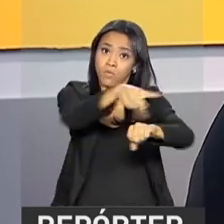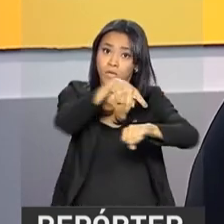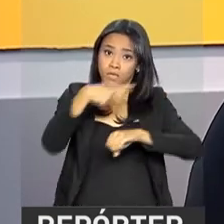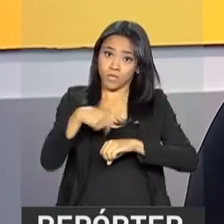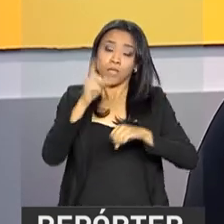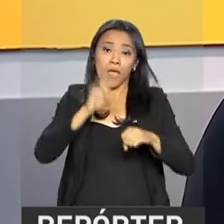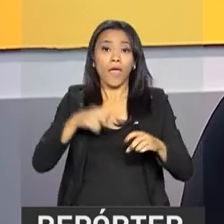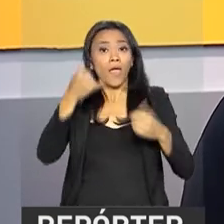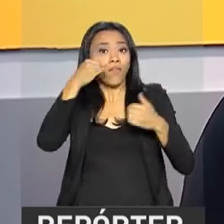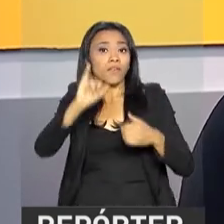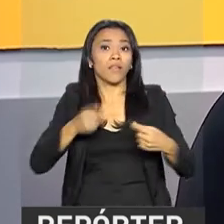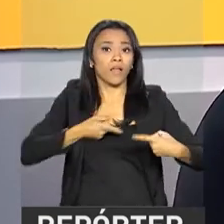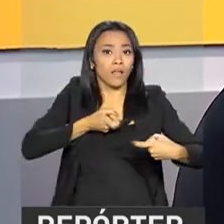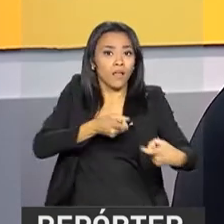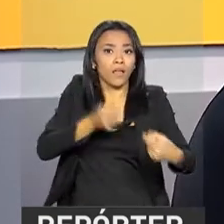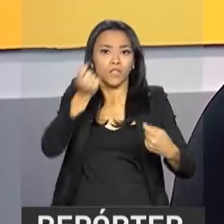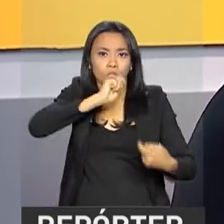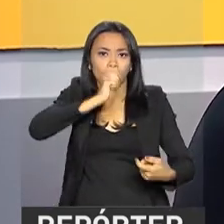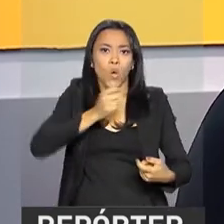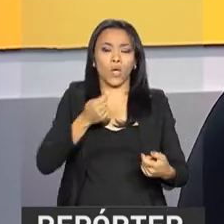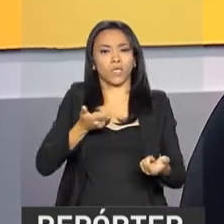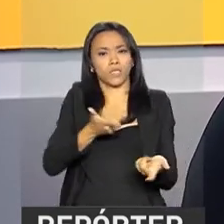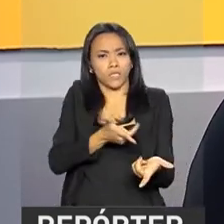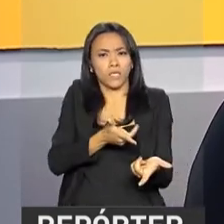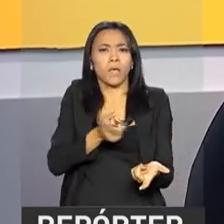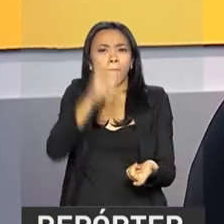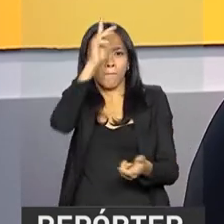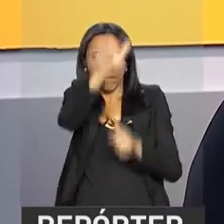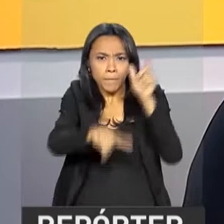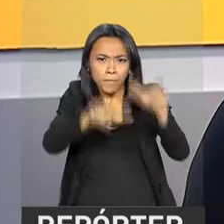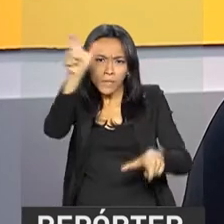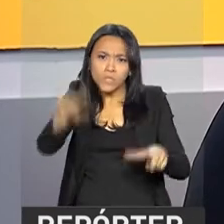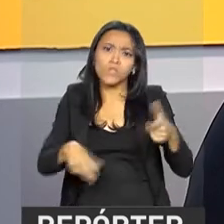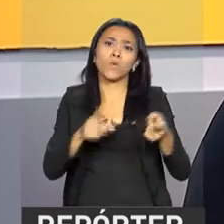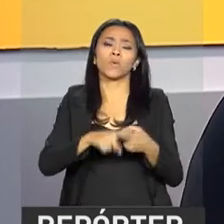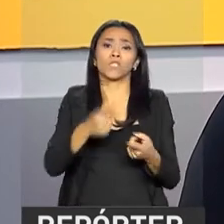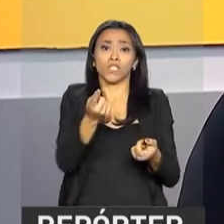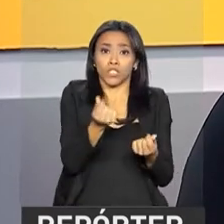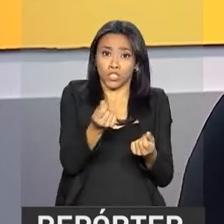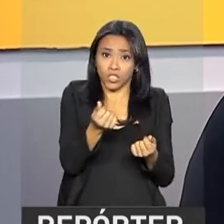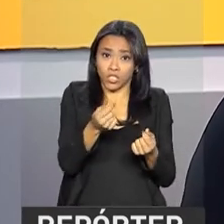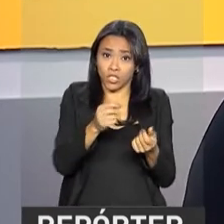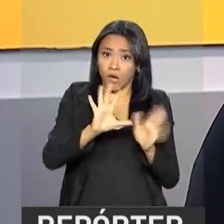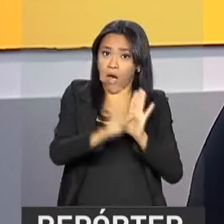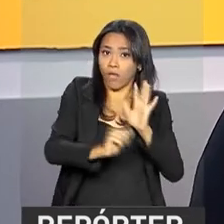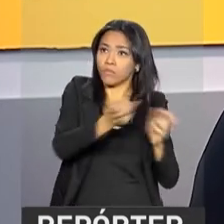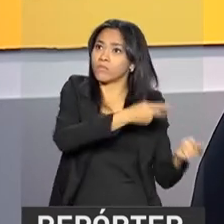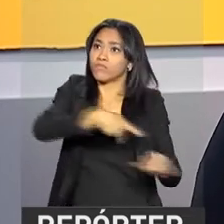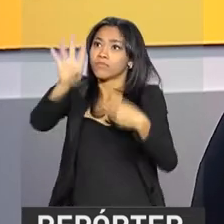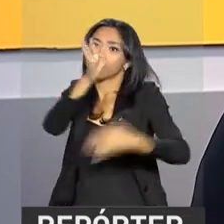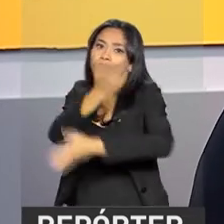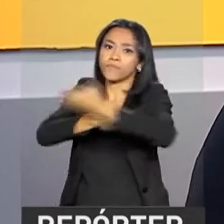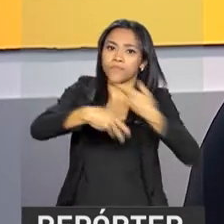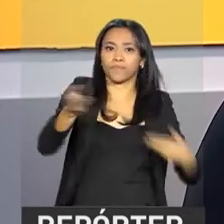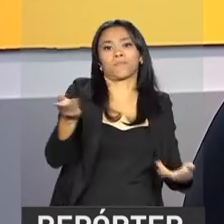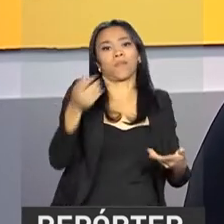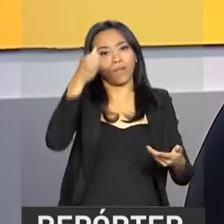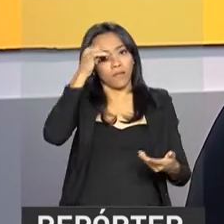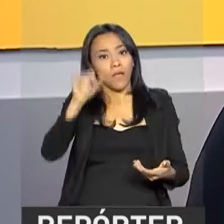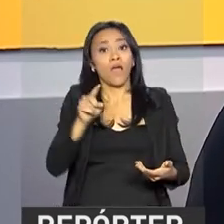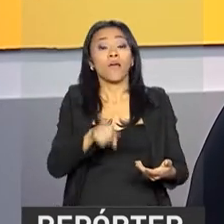o tráfico de drogas, armas, pessoas, crimes financeiros e lavagem de dinheiro. O ministro da Justiça, Torquato Jardim,